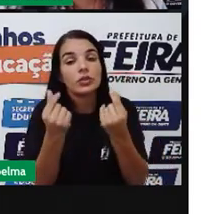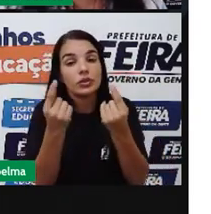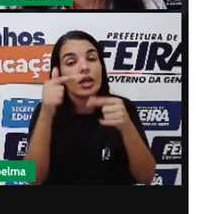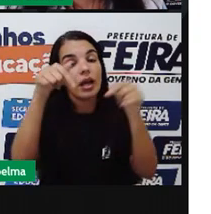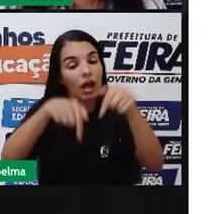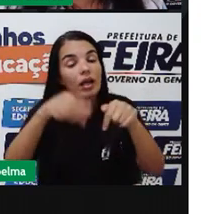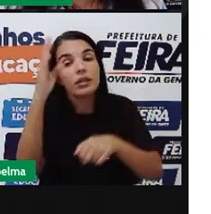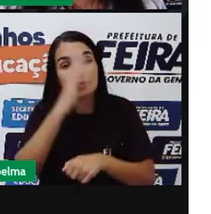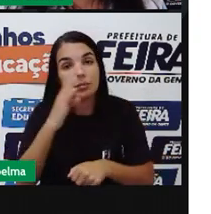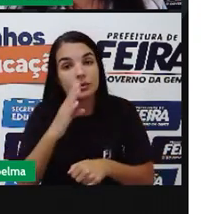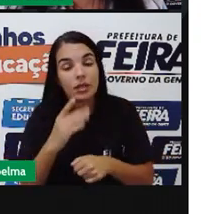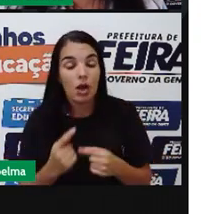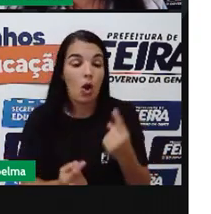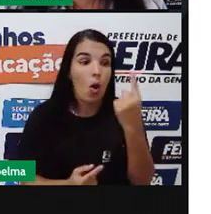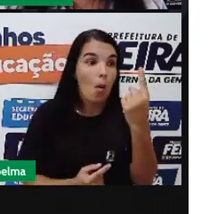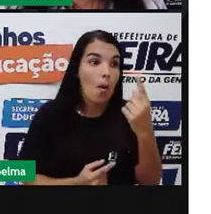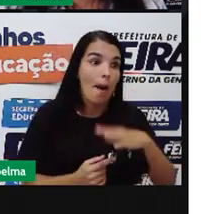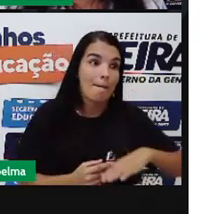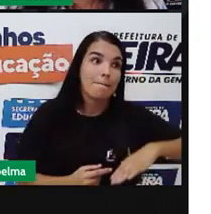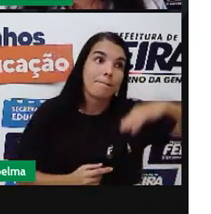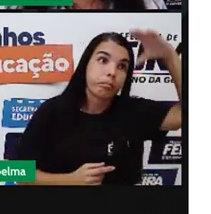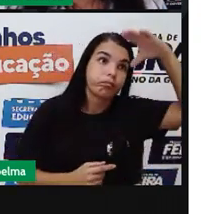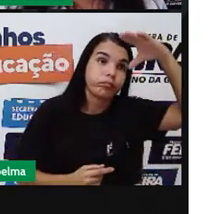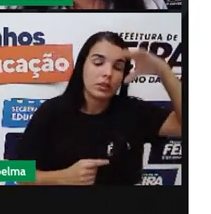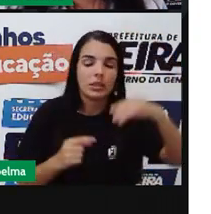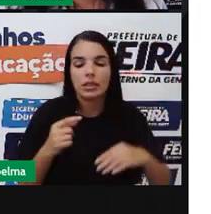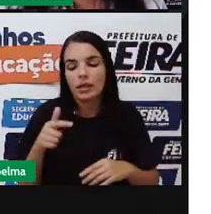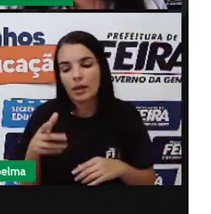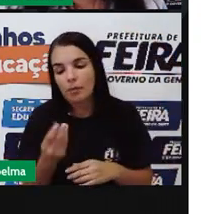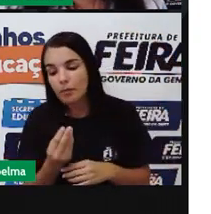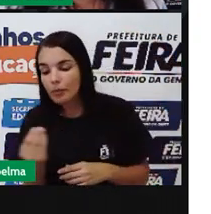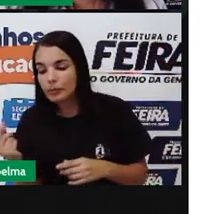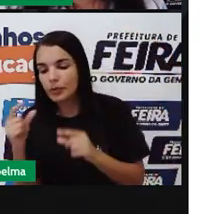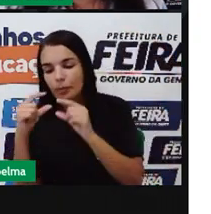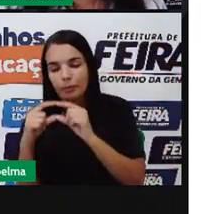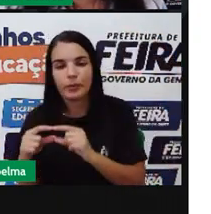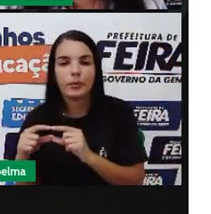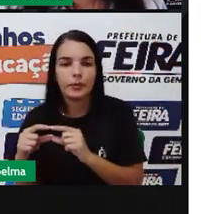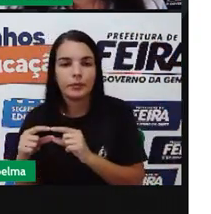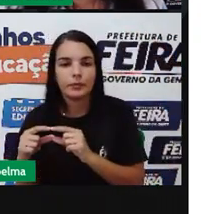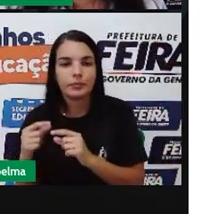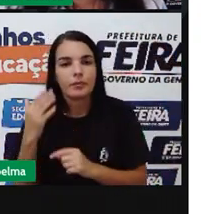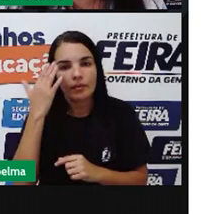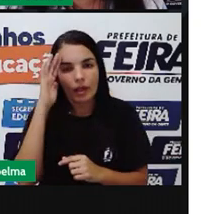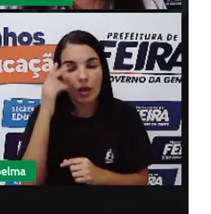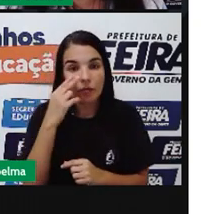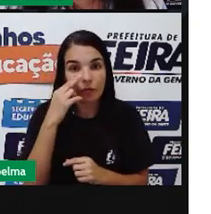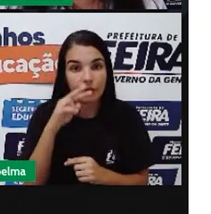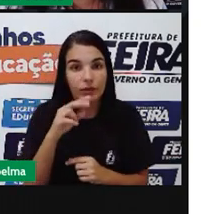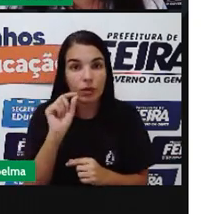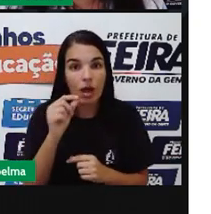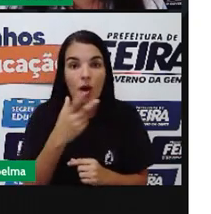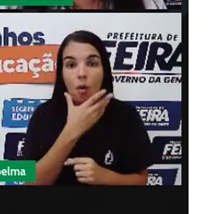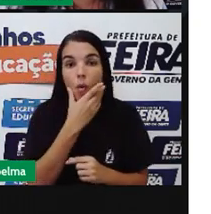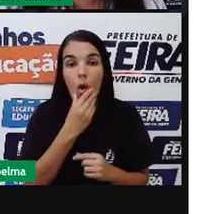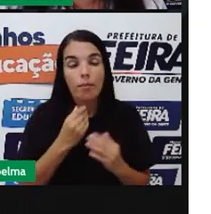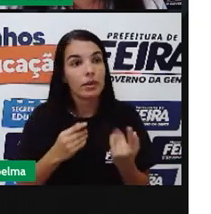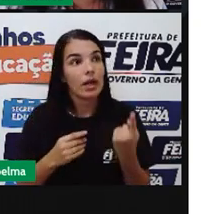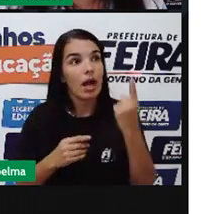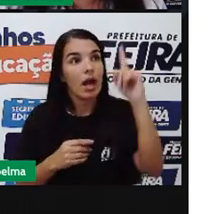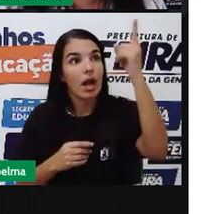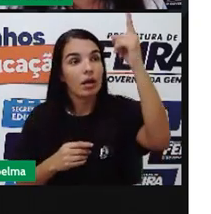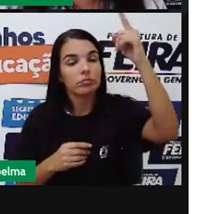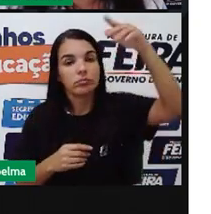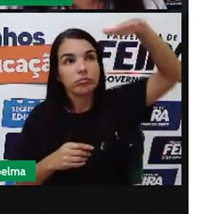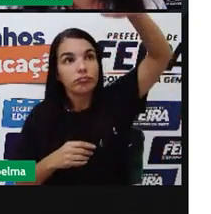Onde uns Tem muito E outros Não tem nada Nós que enquanto Esse homem Ele está aqui em cima Em um bolo De dinheiro